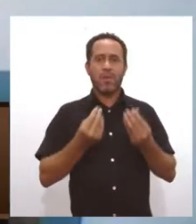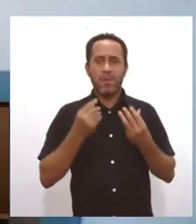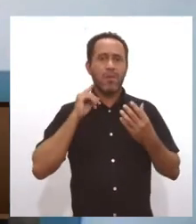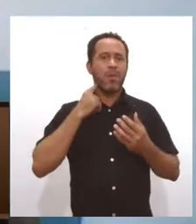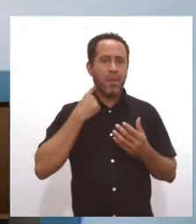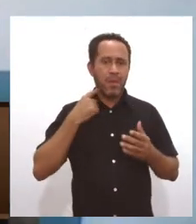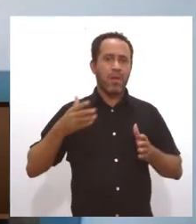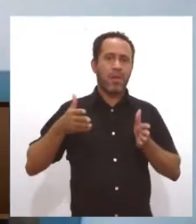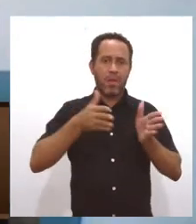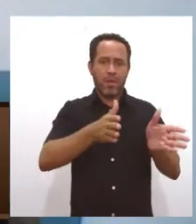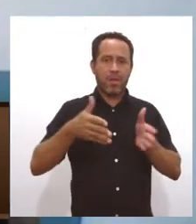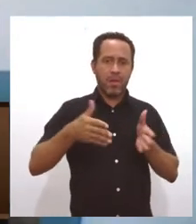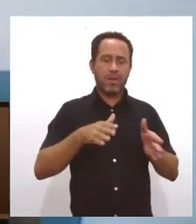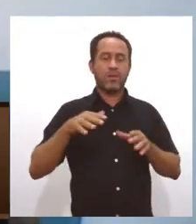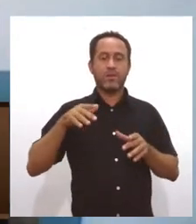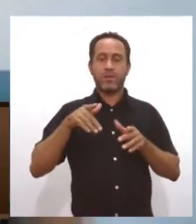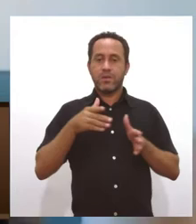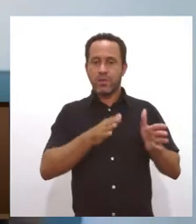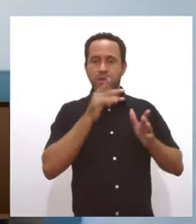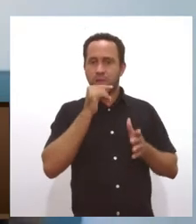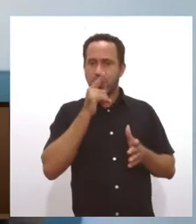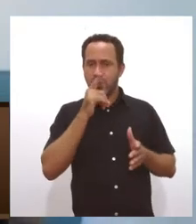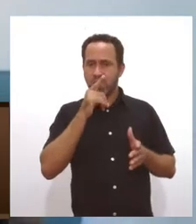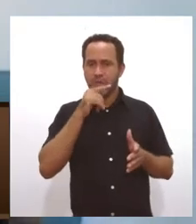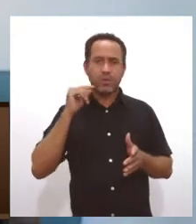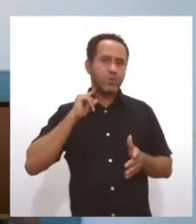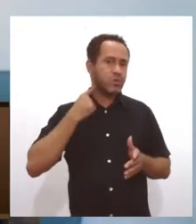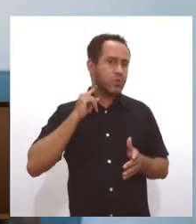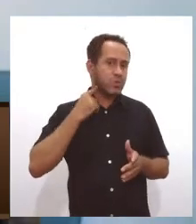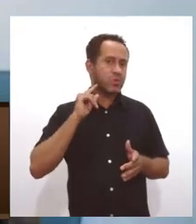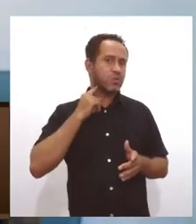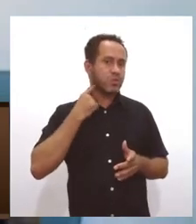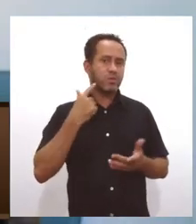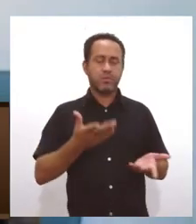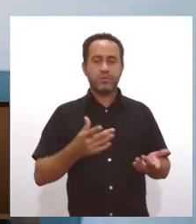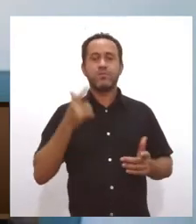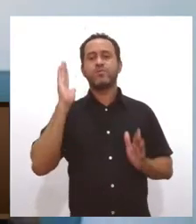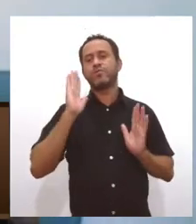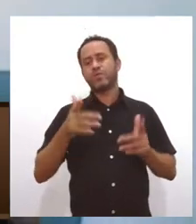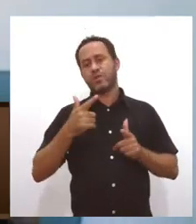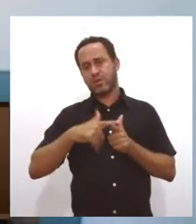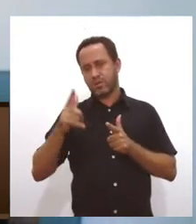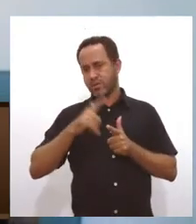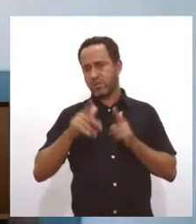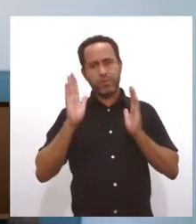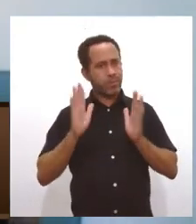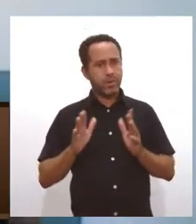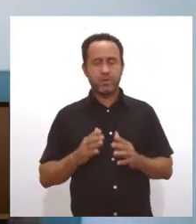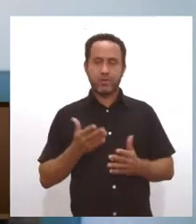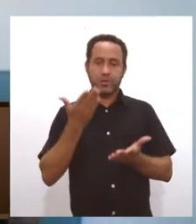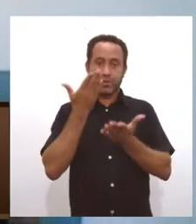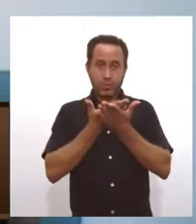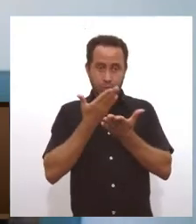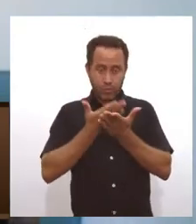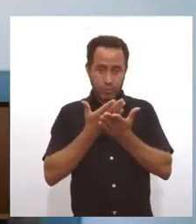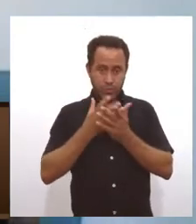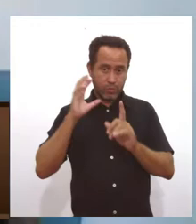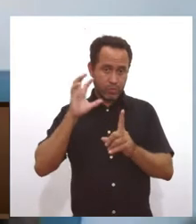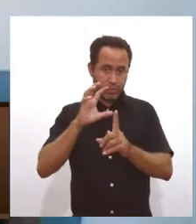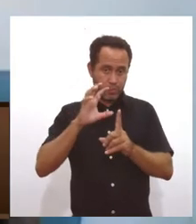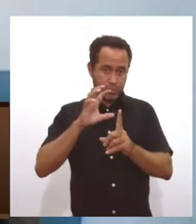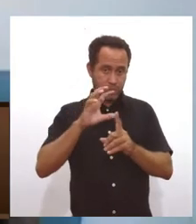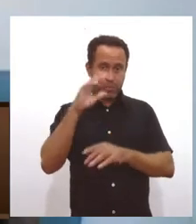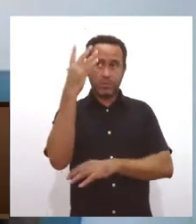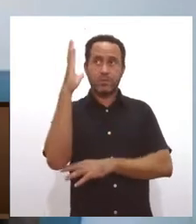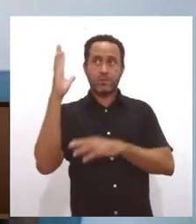aleatoriamente, em nossos rios. Então, esse problema, ele já existe, né? O estudo de impacto ambiental, ele é maravilhoso,